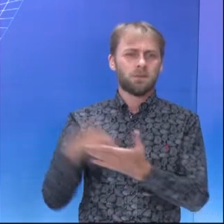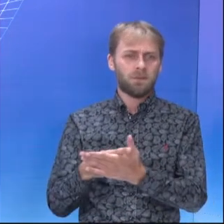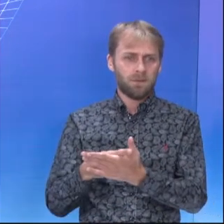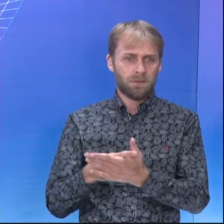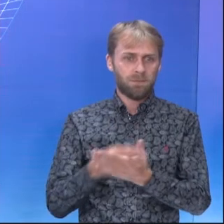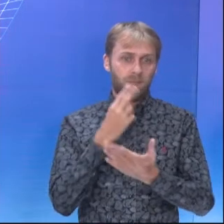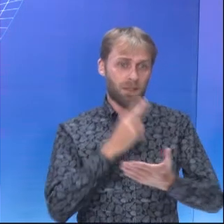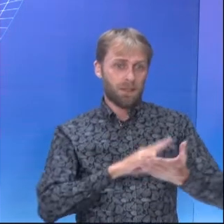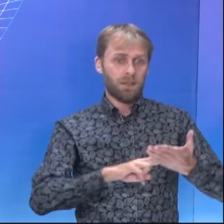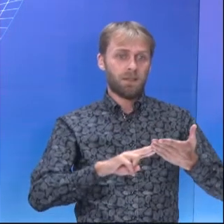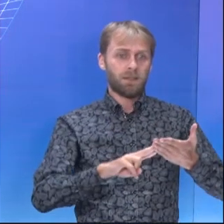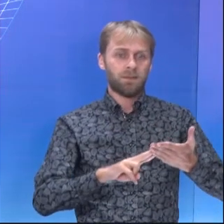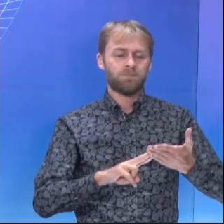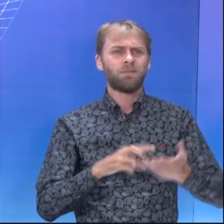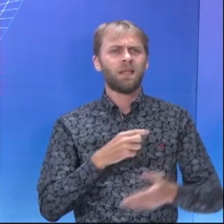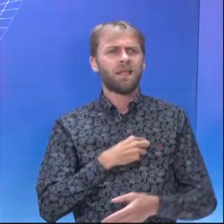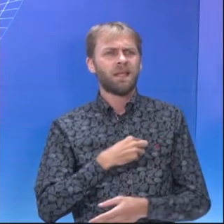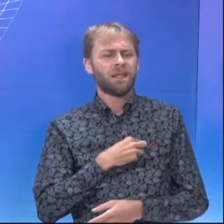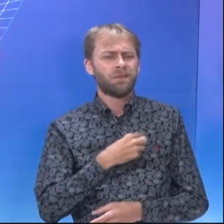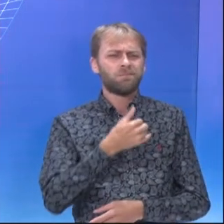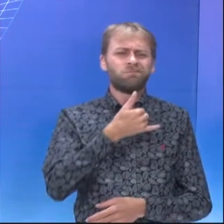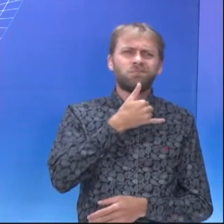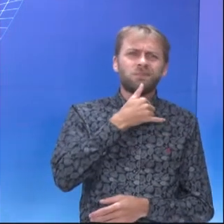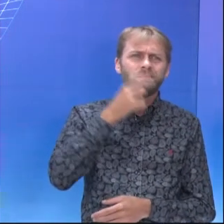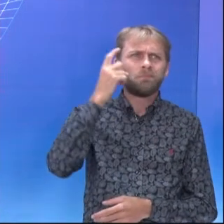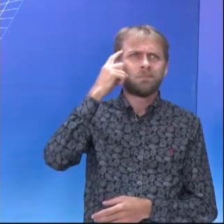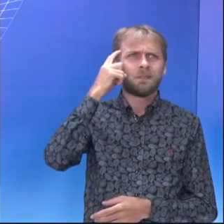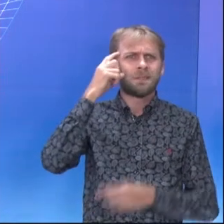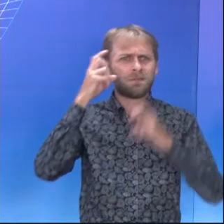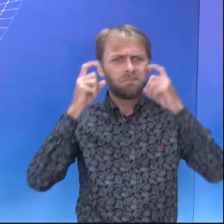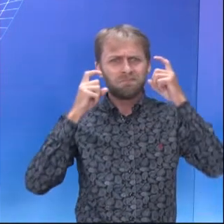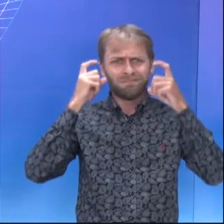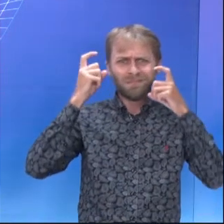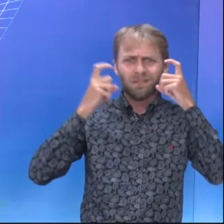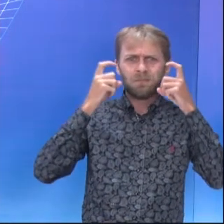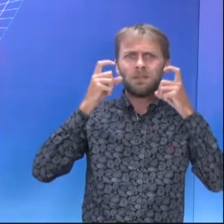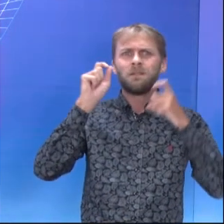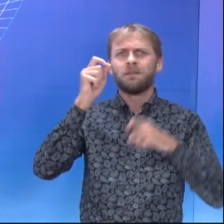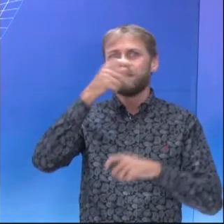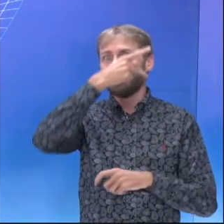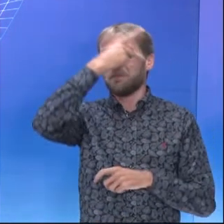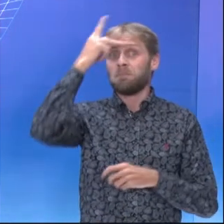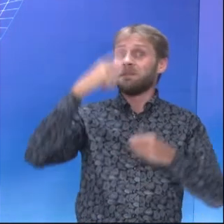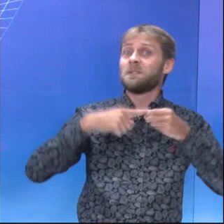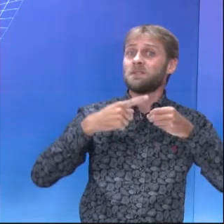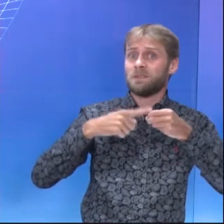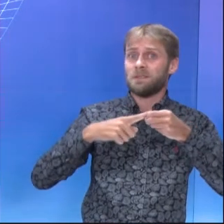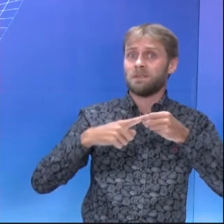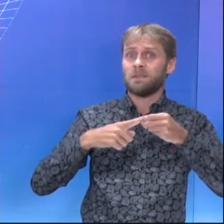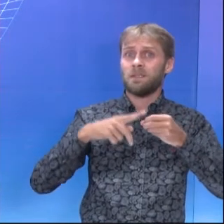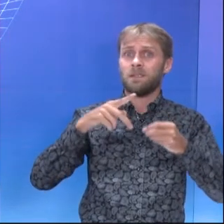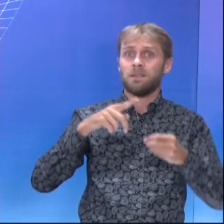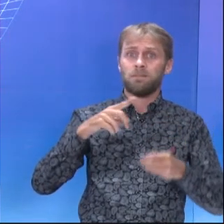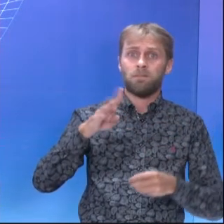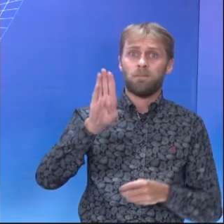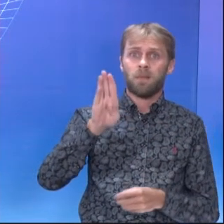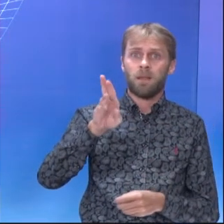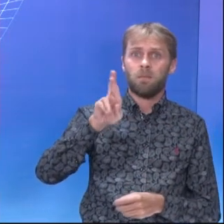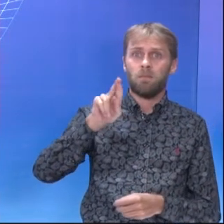Aí vem a carta. I find it abhorrent that the people of Burkesville, Kentucky,